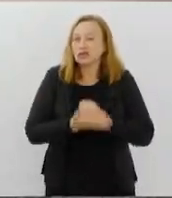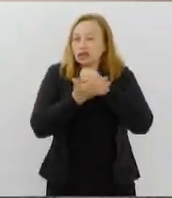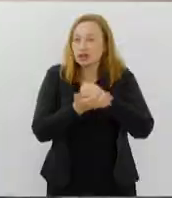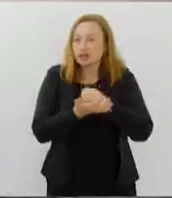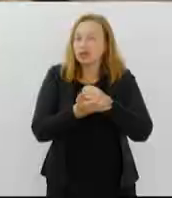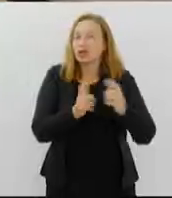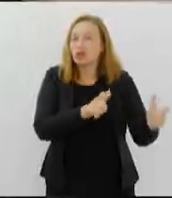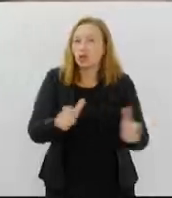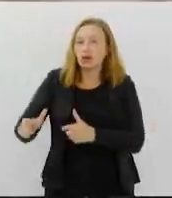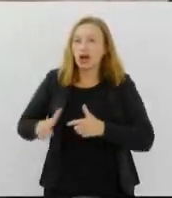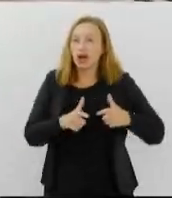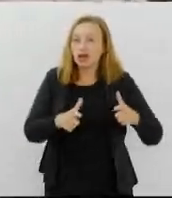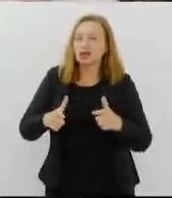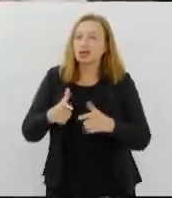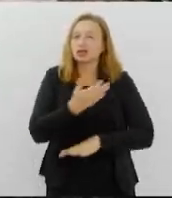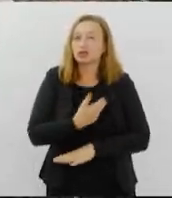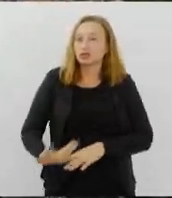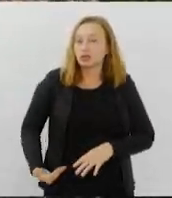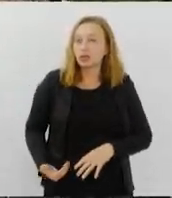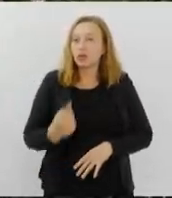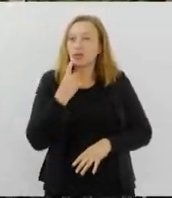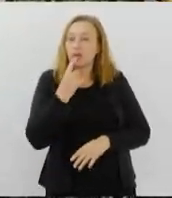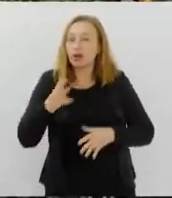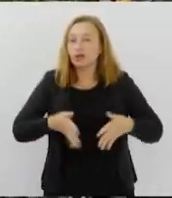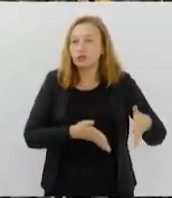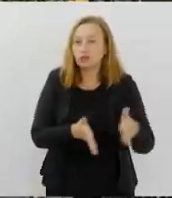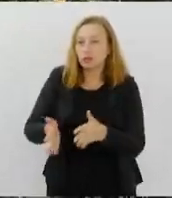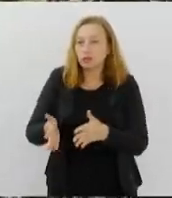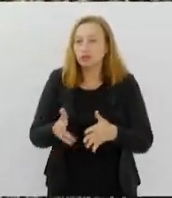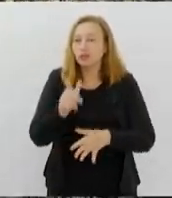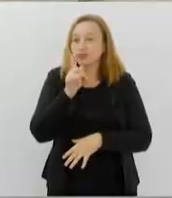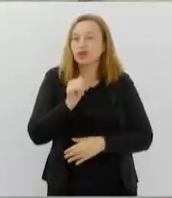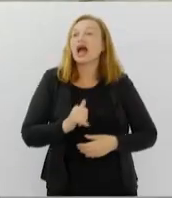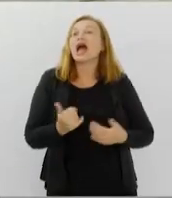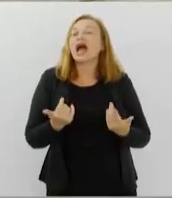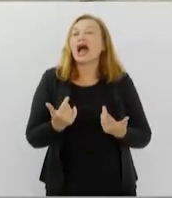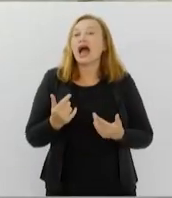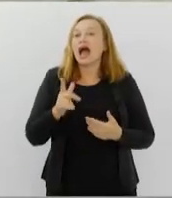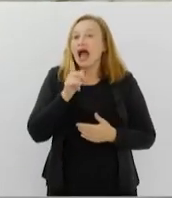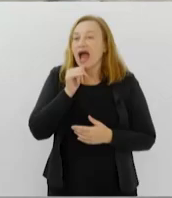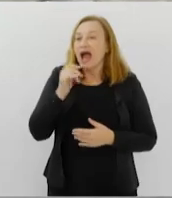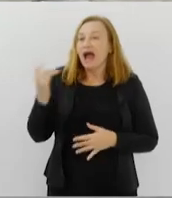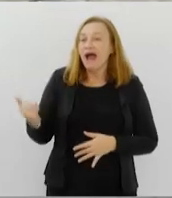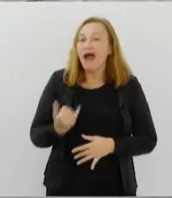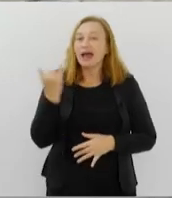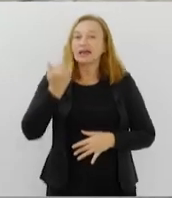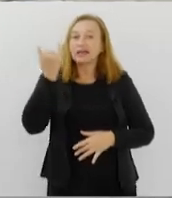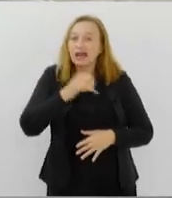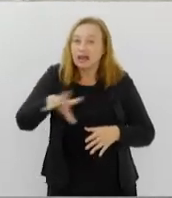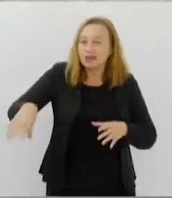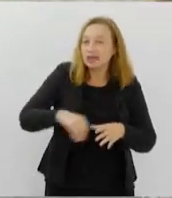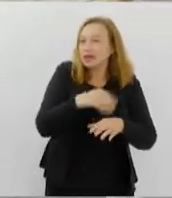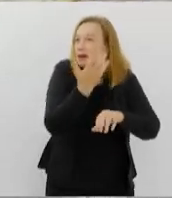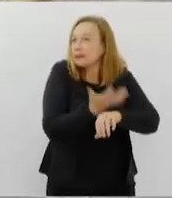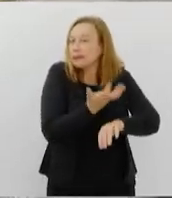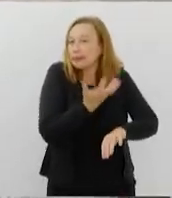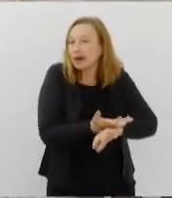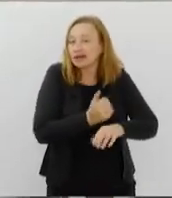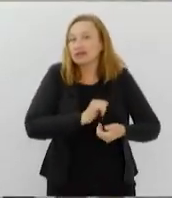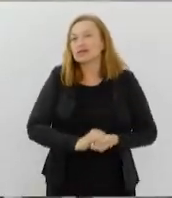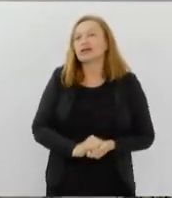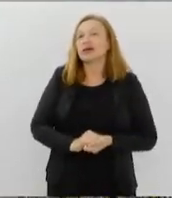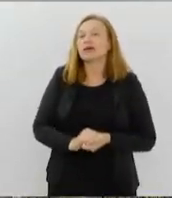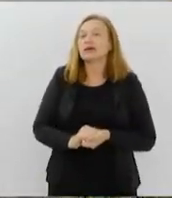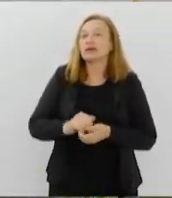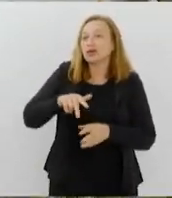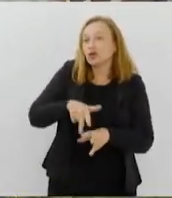públicos próximos à margem dos rios. A ideia é implantar praças, parques infantis, pistas de skate